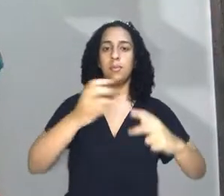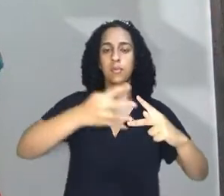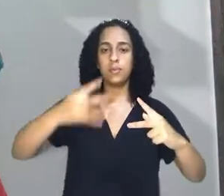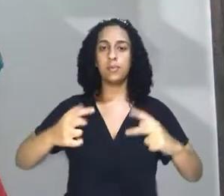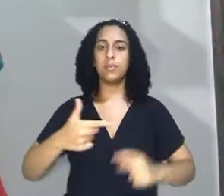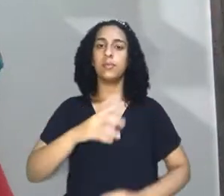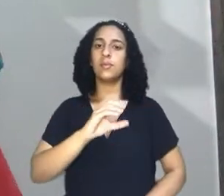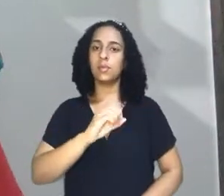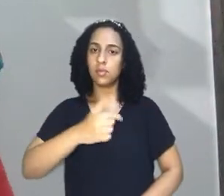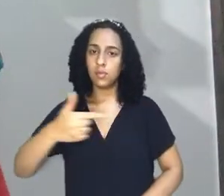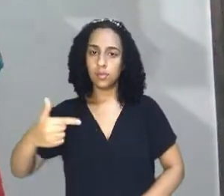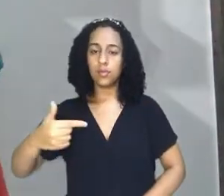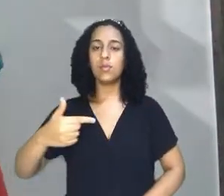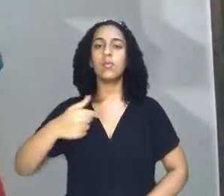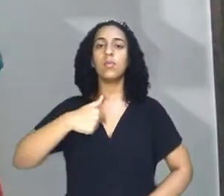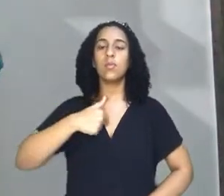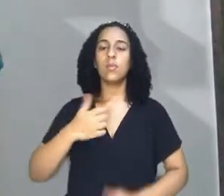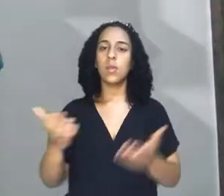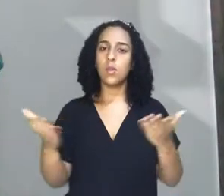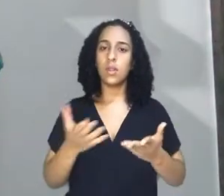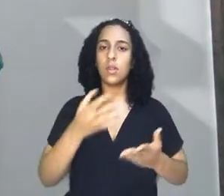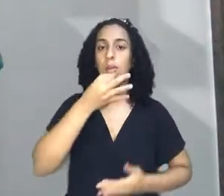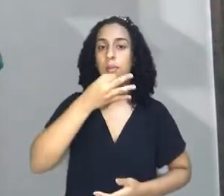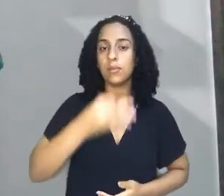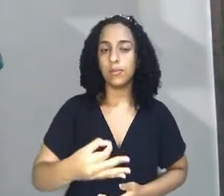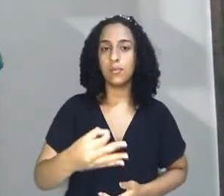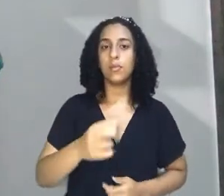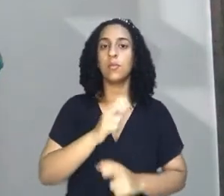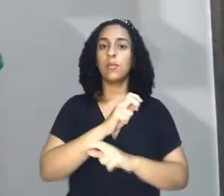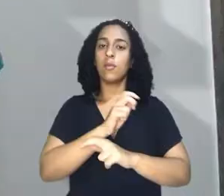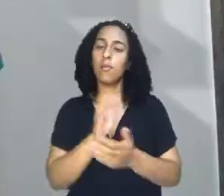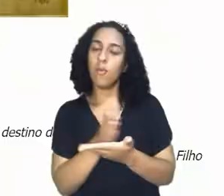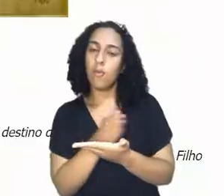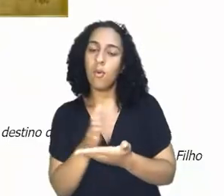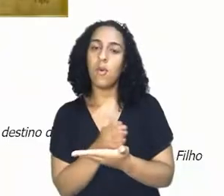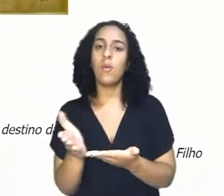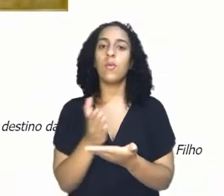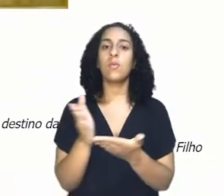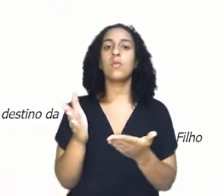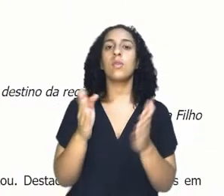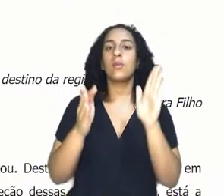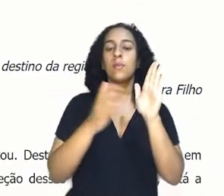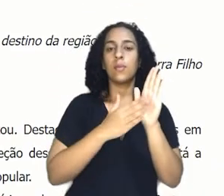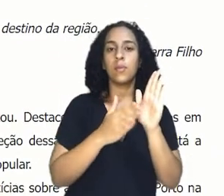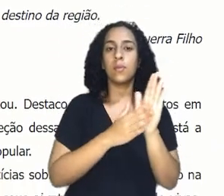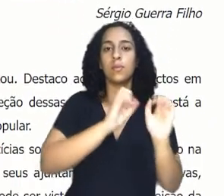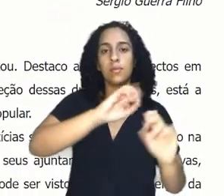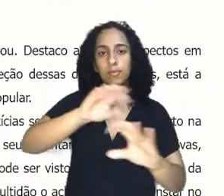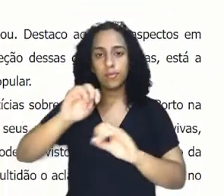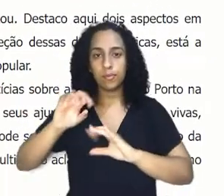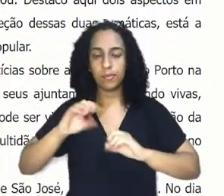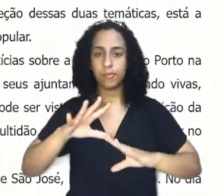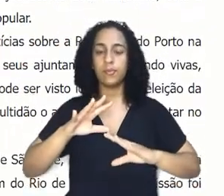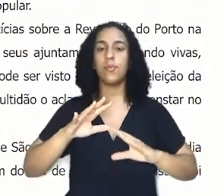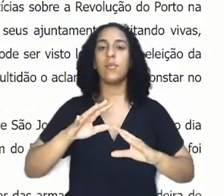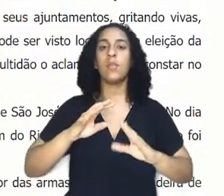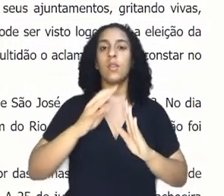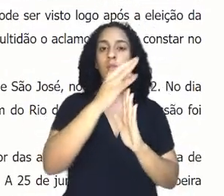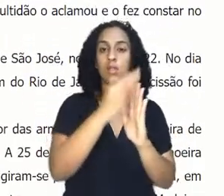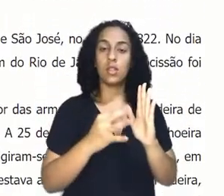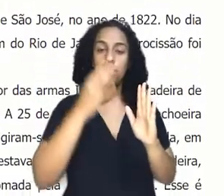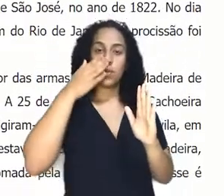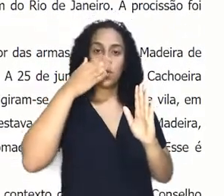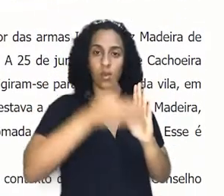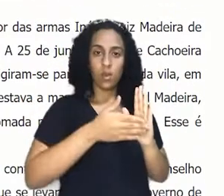venho aqui sugerir algumas reflexões e propostas didáticas acerca do texto A Independência e o Protagonismo Popular, do